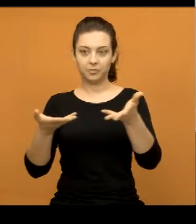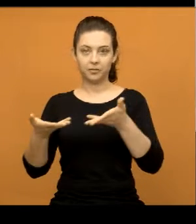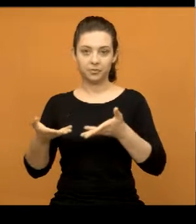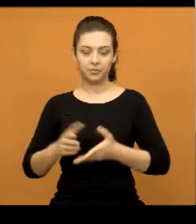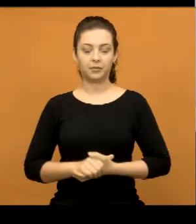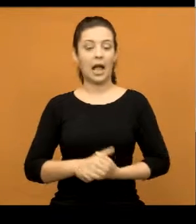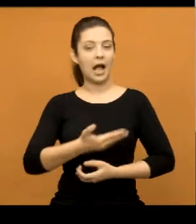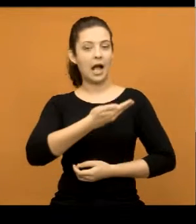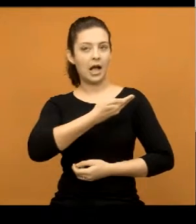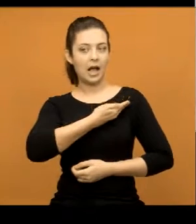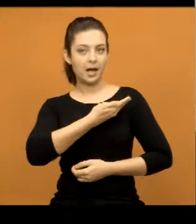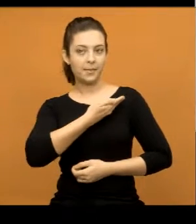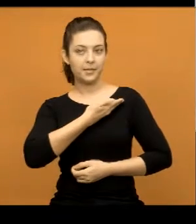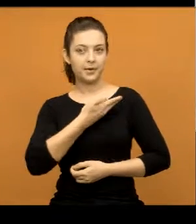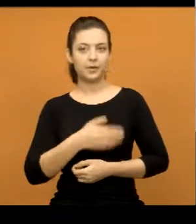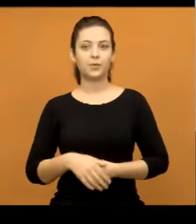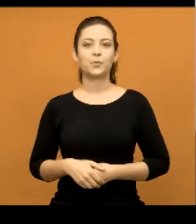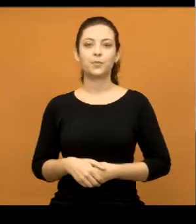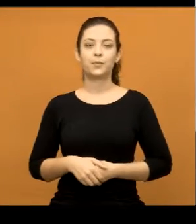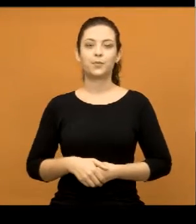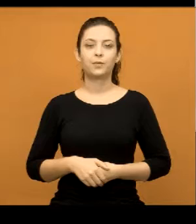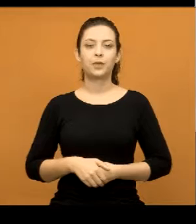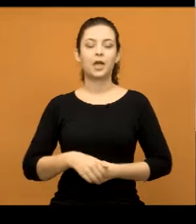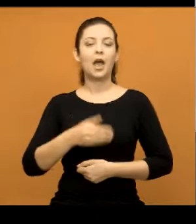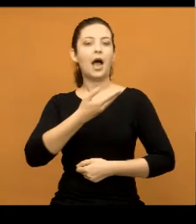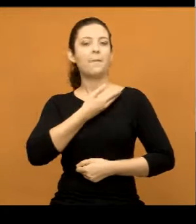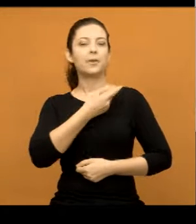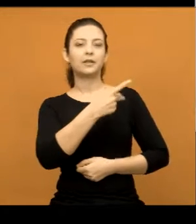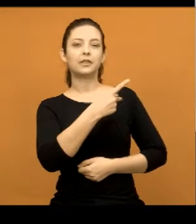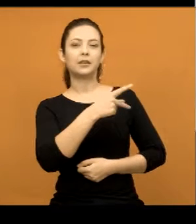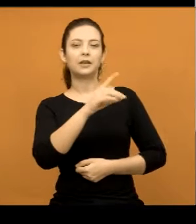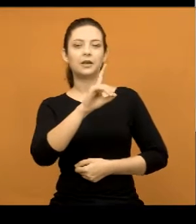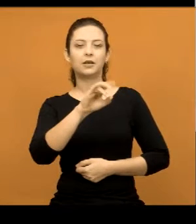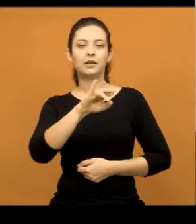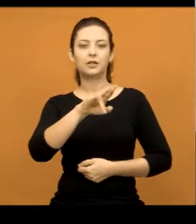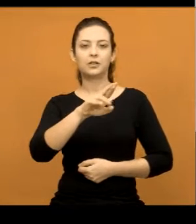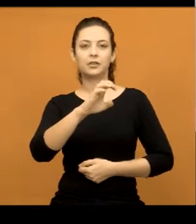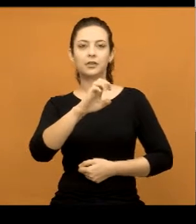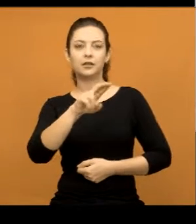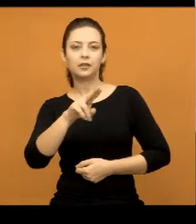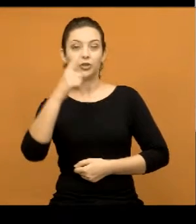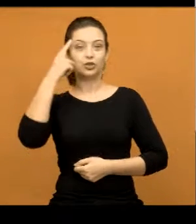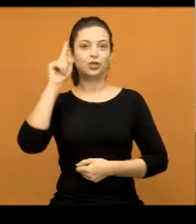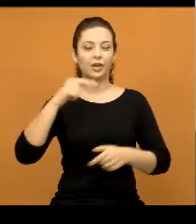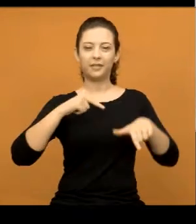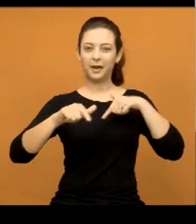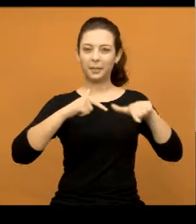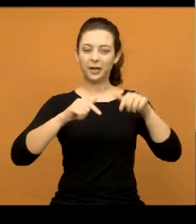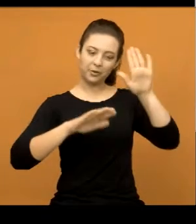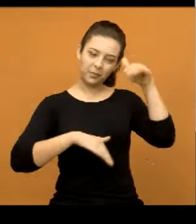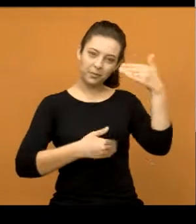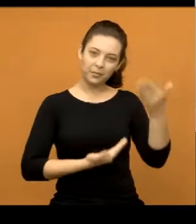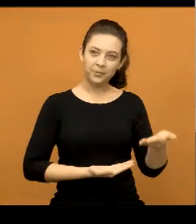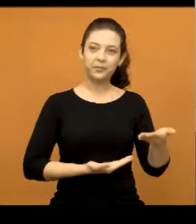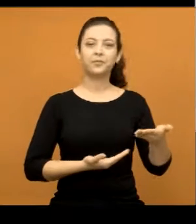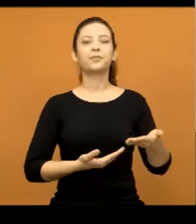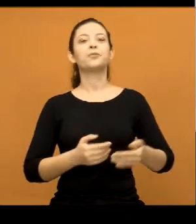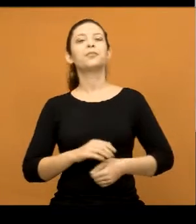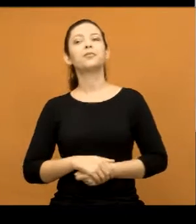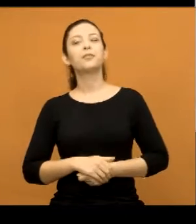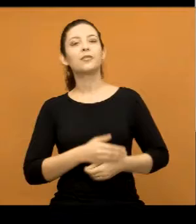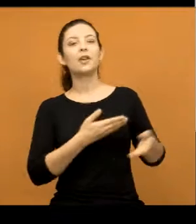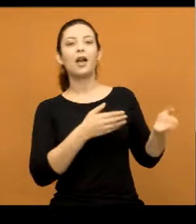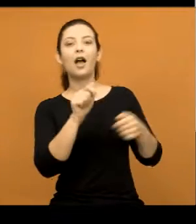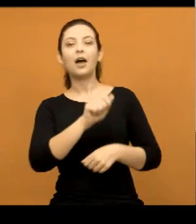os amigos do nosso amigo, o Dirceu Arloch, que será meu homenageado no Dia do Trabalhador. O Sr. Dirceu Arloch, é